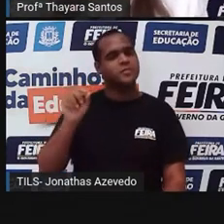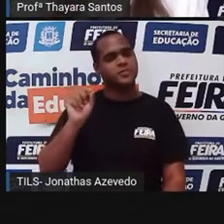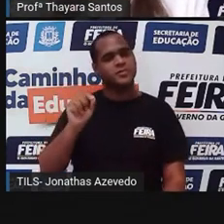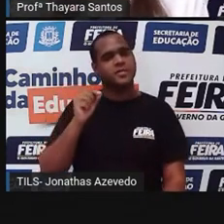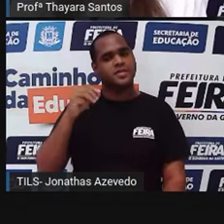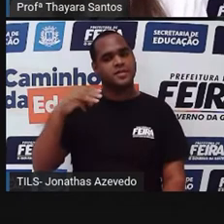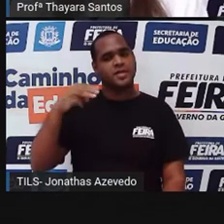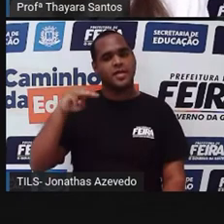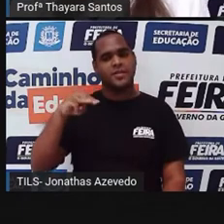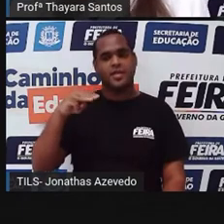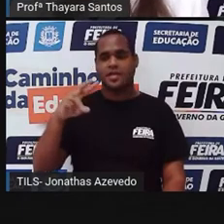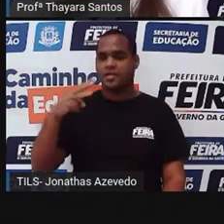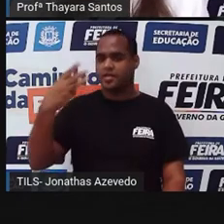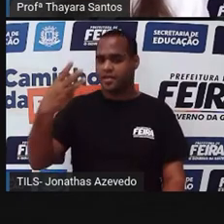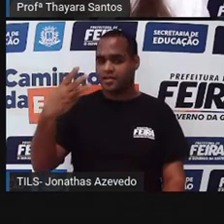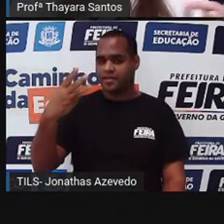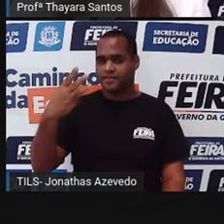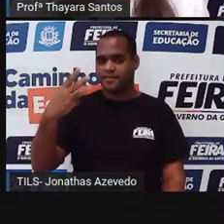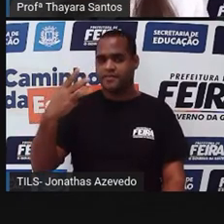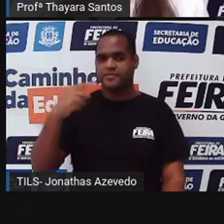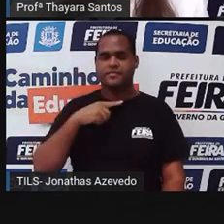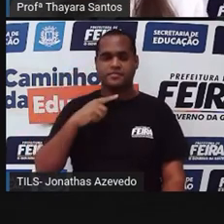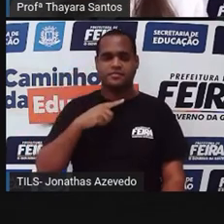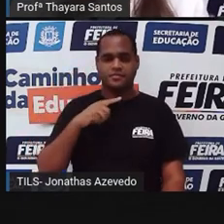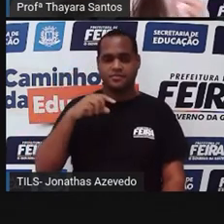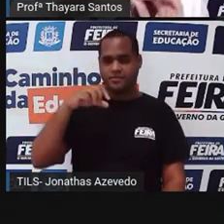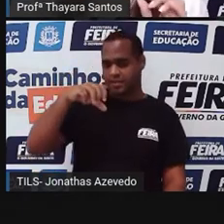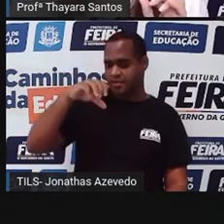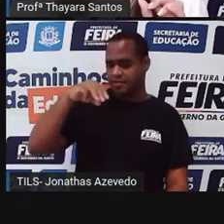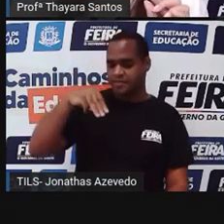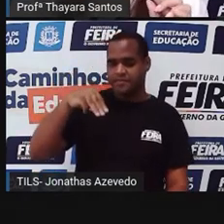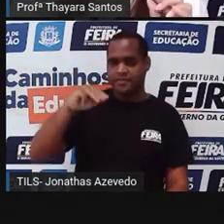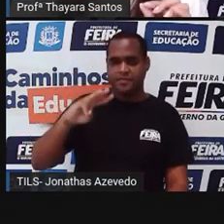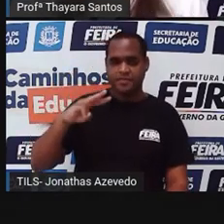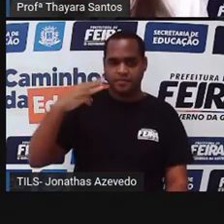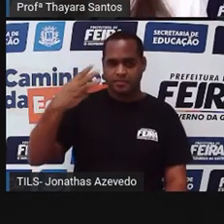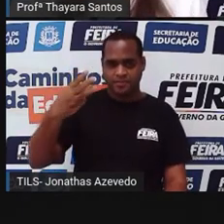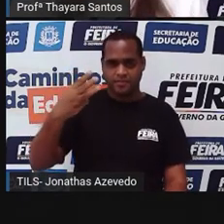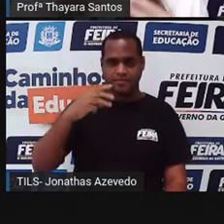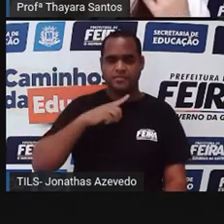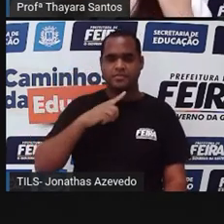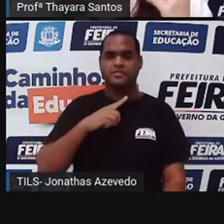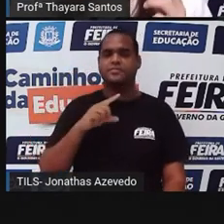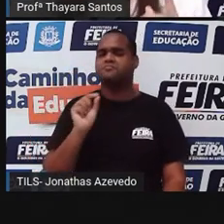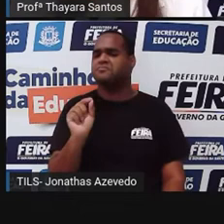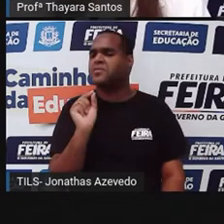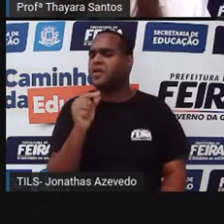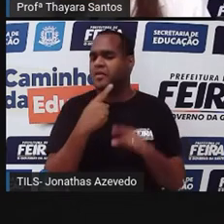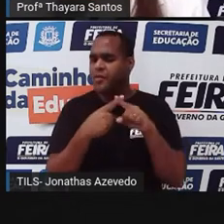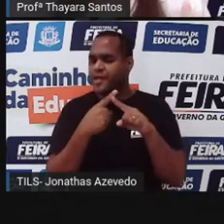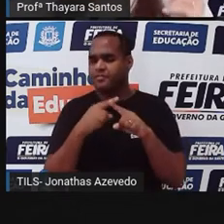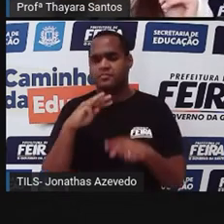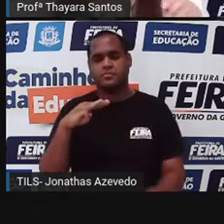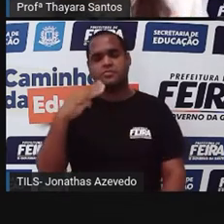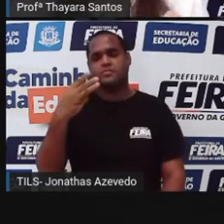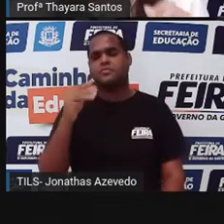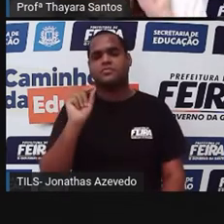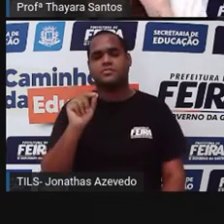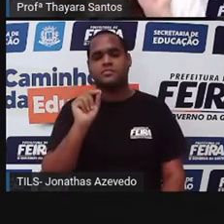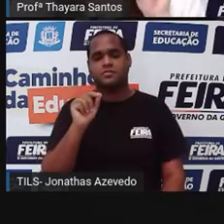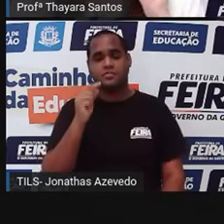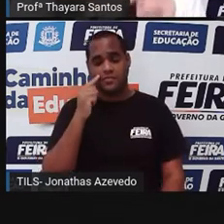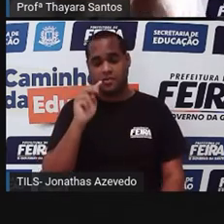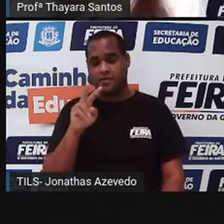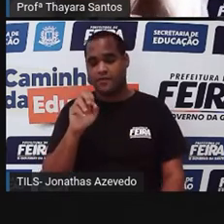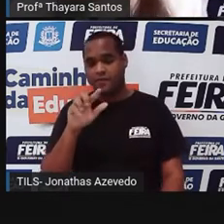CM3. CM vem de centímetro e esse 3 vem de cúbico. Agora, por que 3? Porque o volume